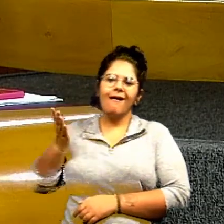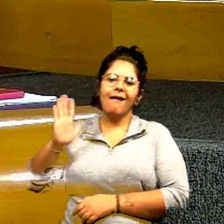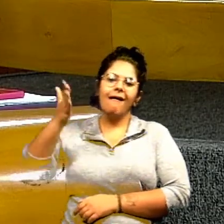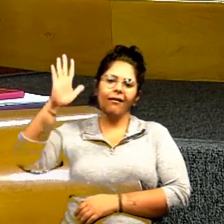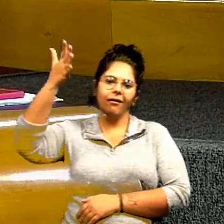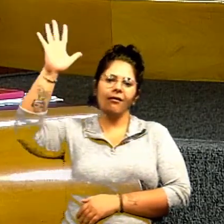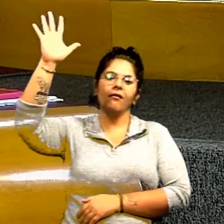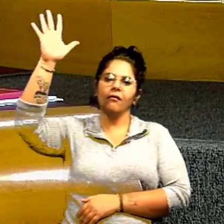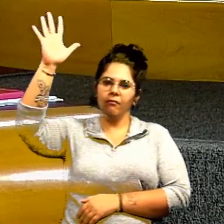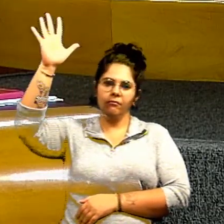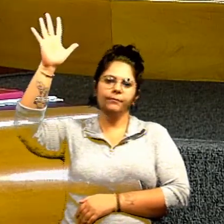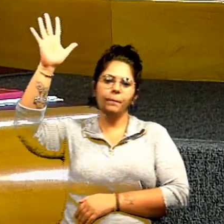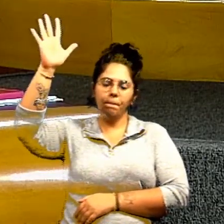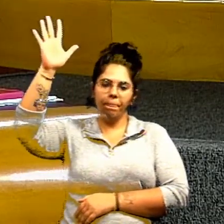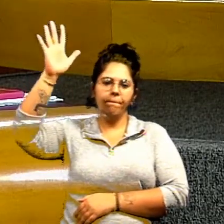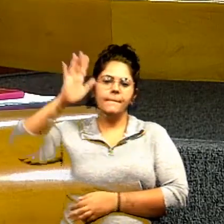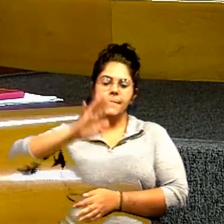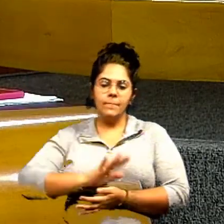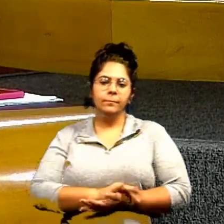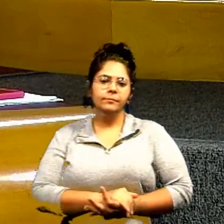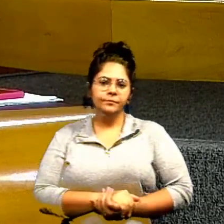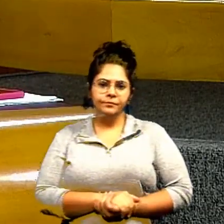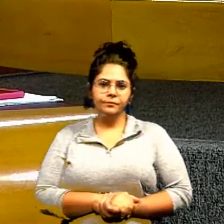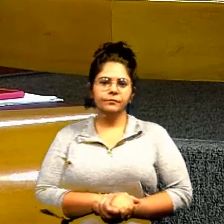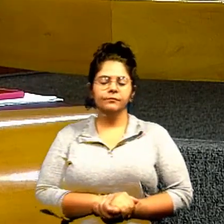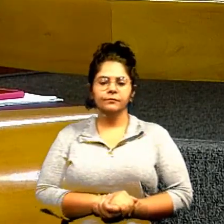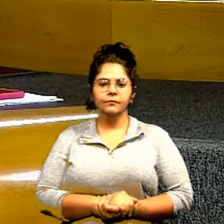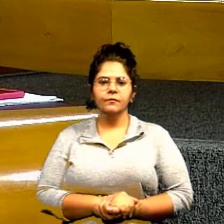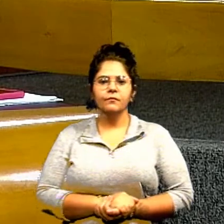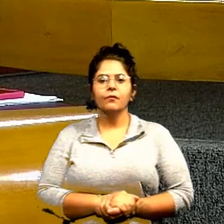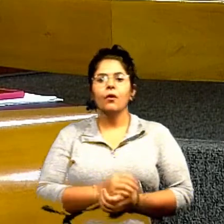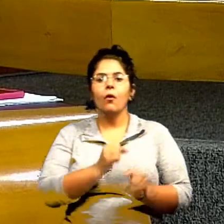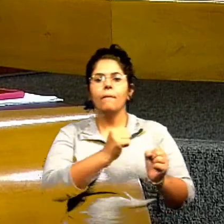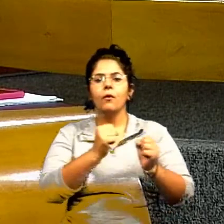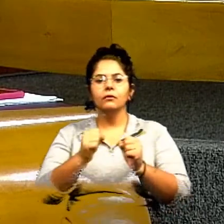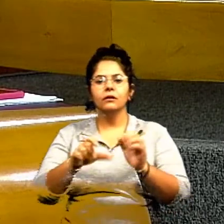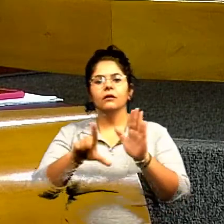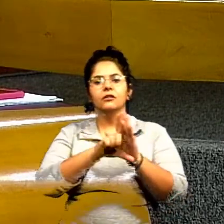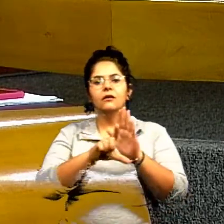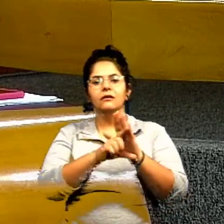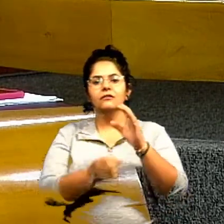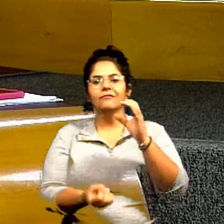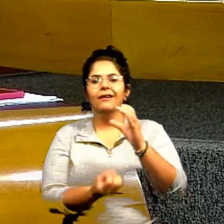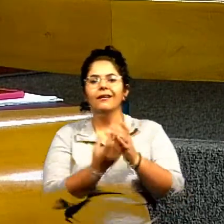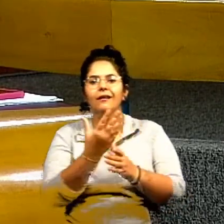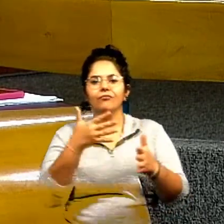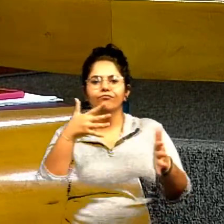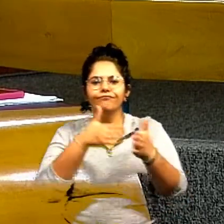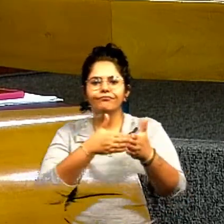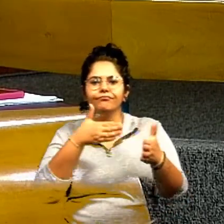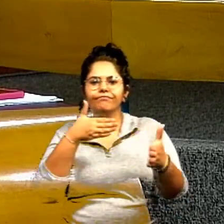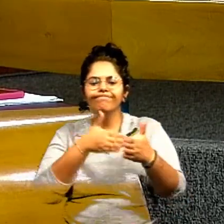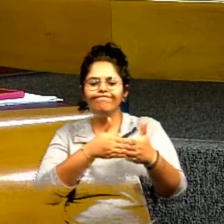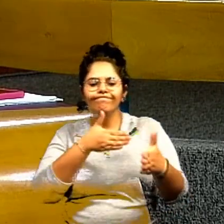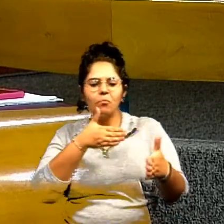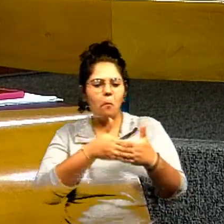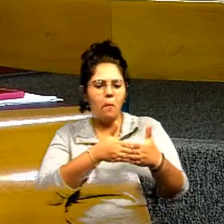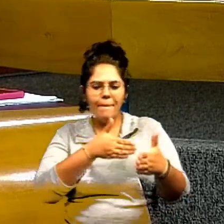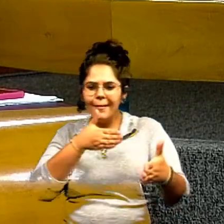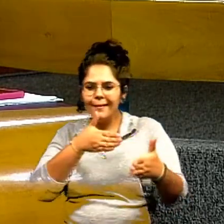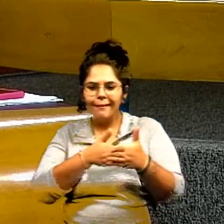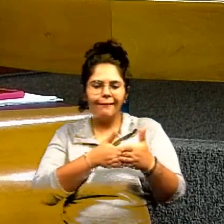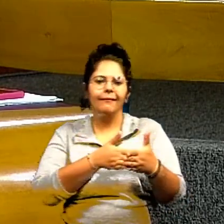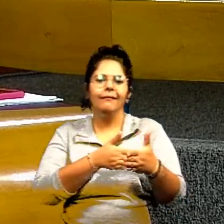e ganhando na justiça ou seja o legislativo brasileiro está criando uma trava para